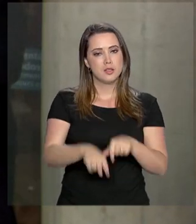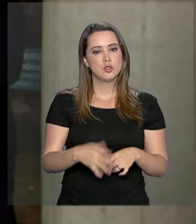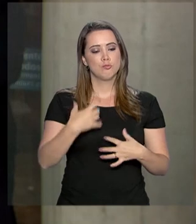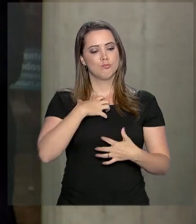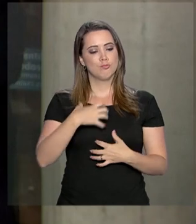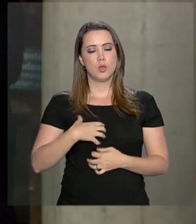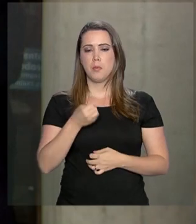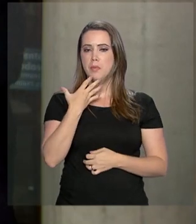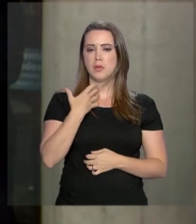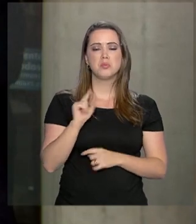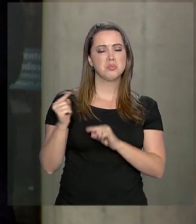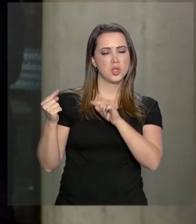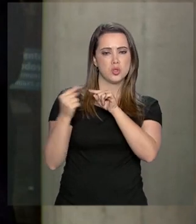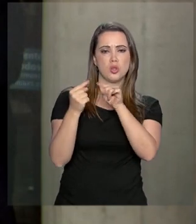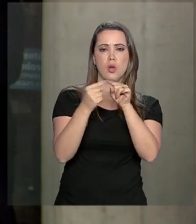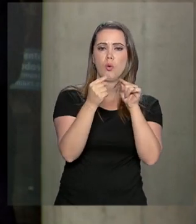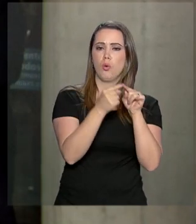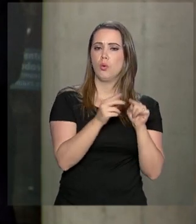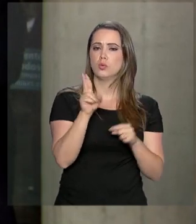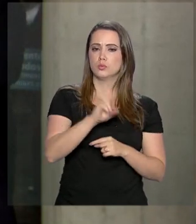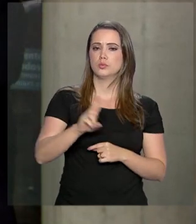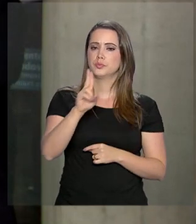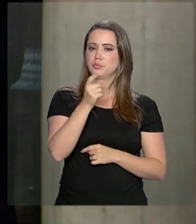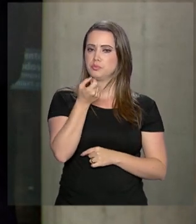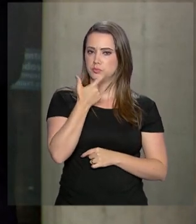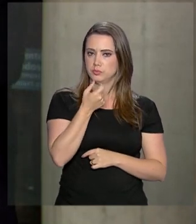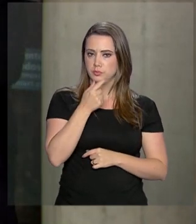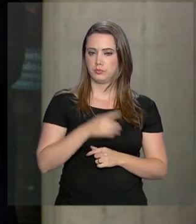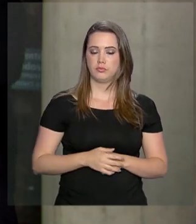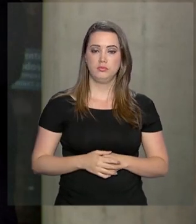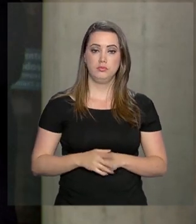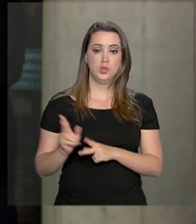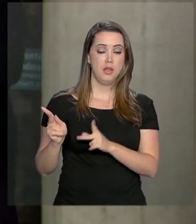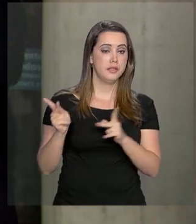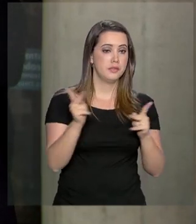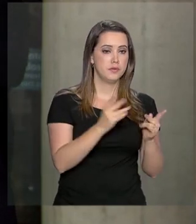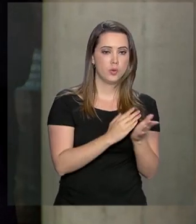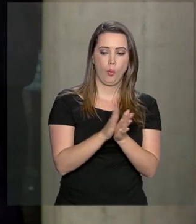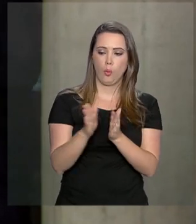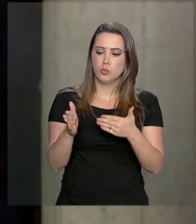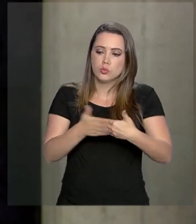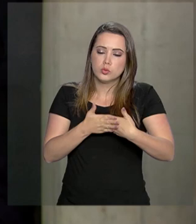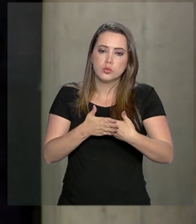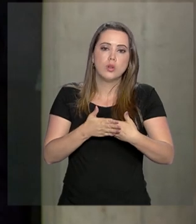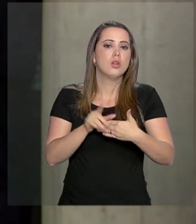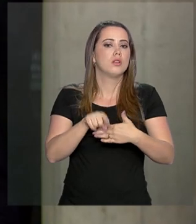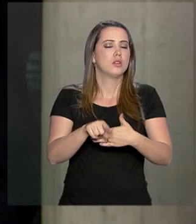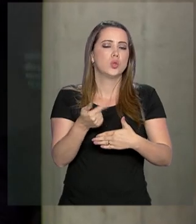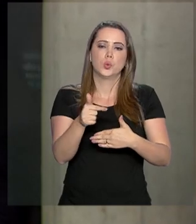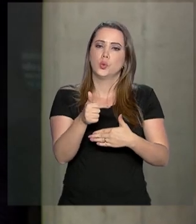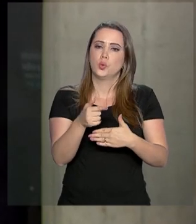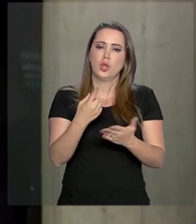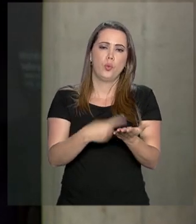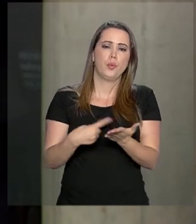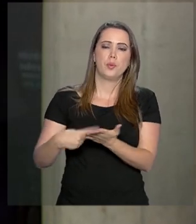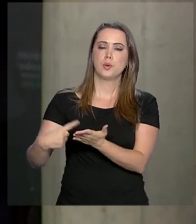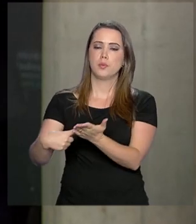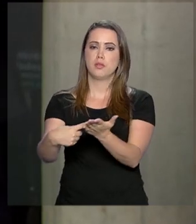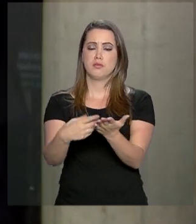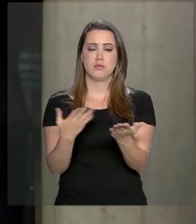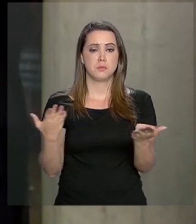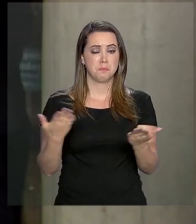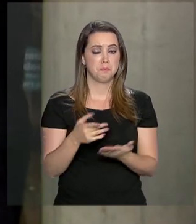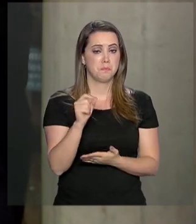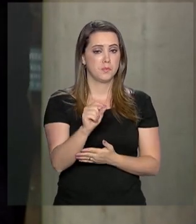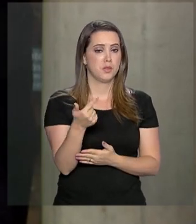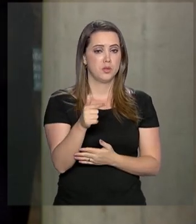aceitando tranquilamente a administração dos medicamentos. As visitas seguem restritas, não há compromissos oficiais na